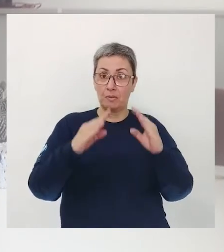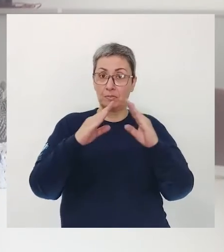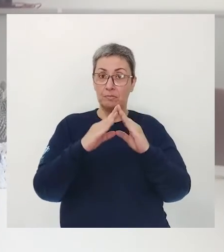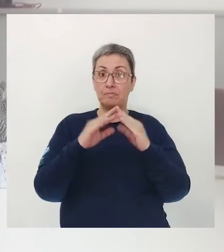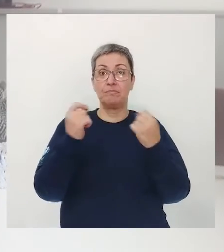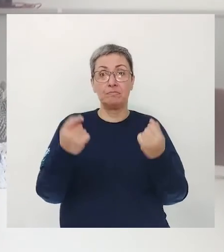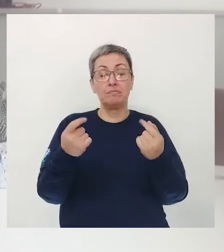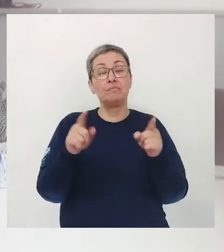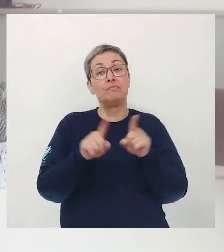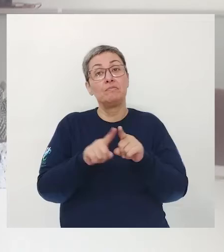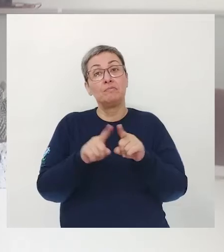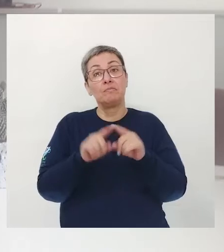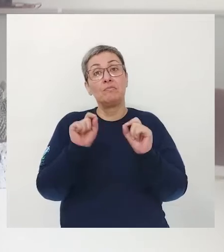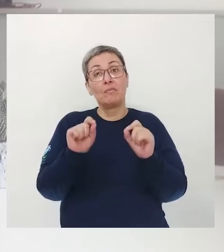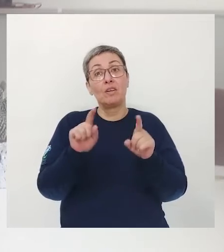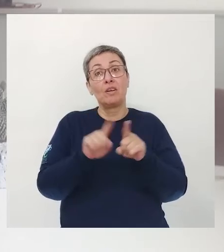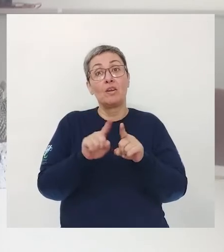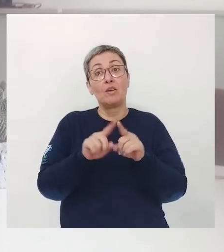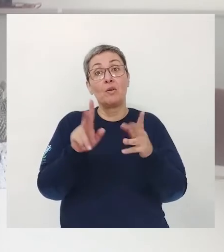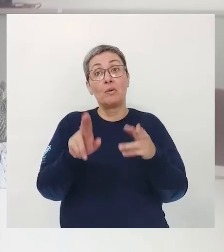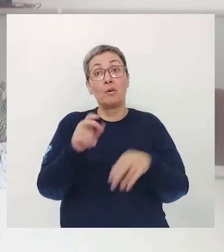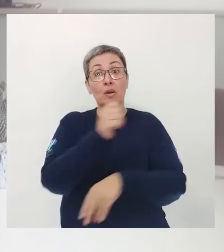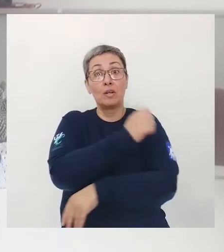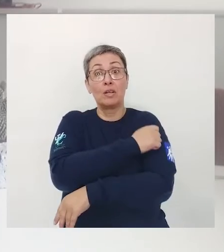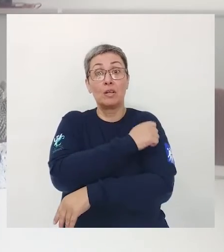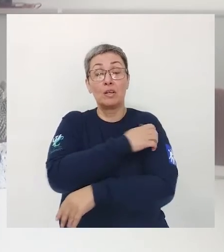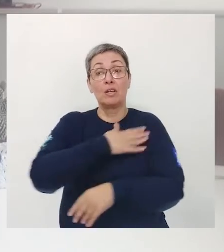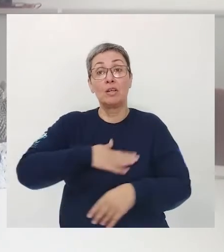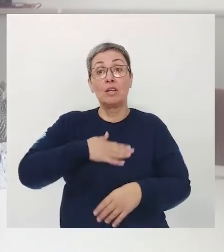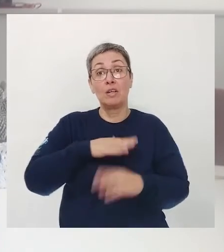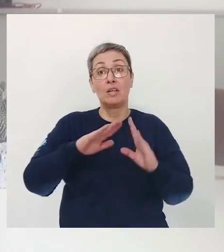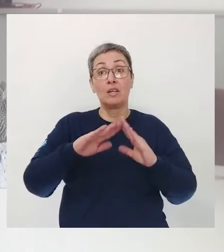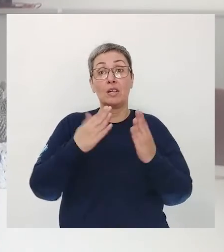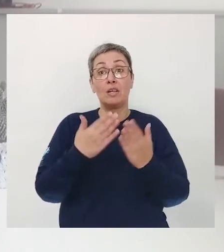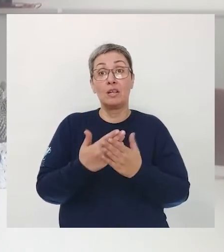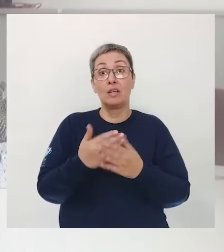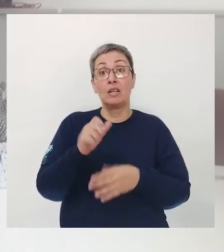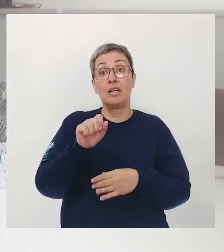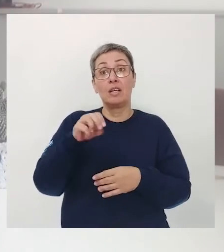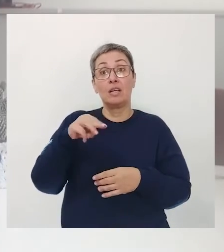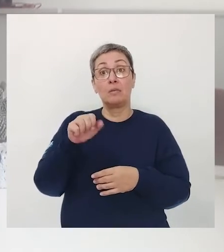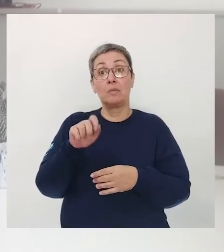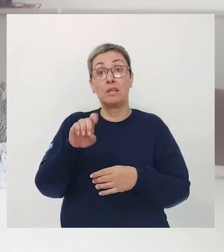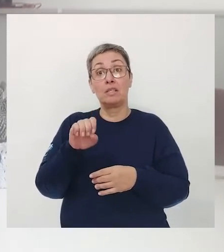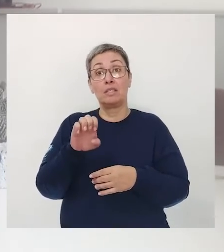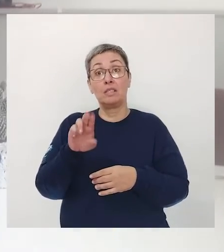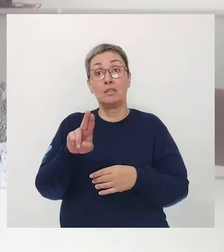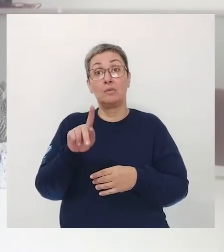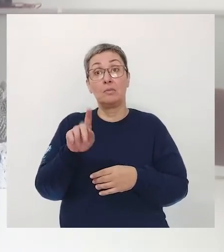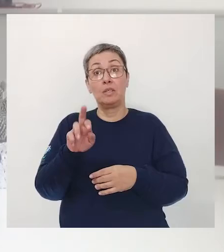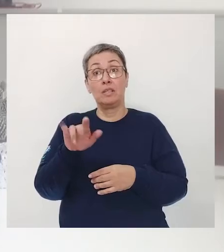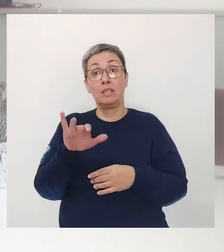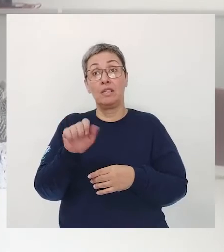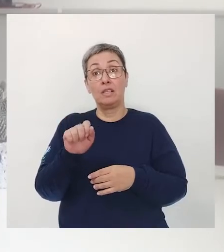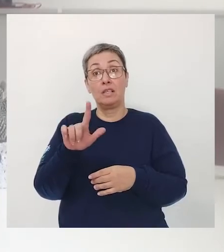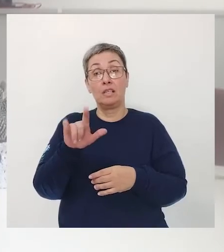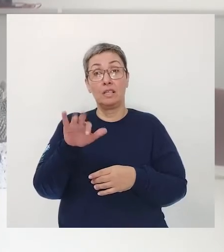programas Assim como fez As nossas alunas queridas Da EPG Amadeu Pereira Lima